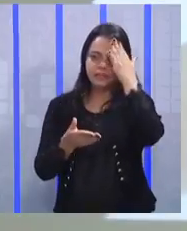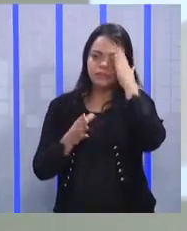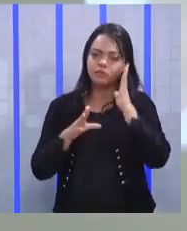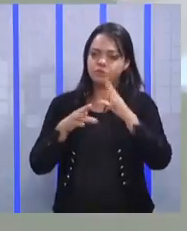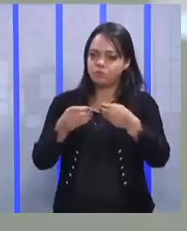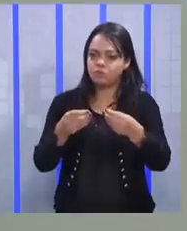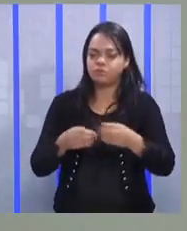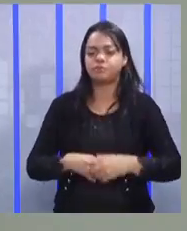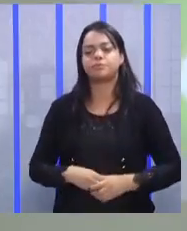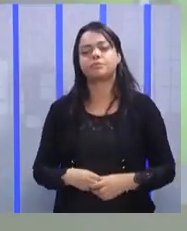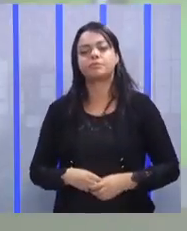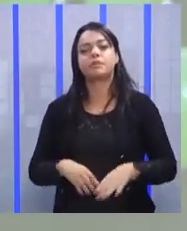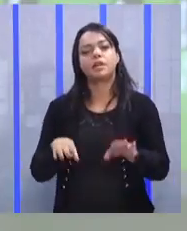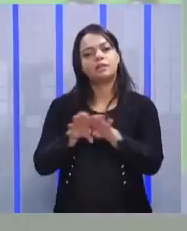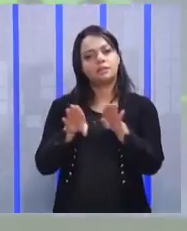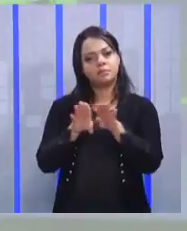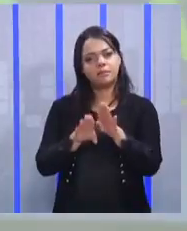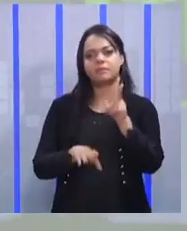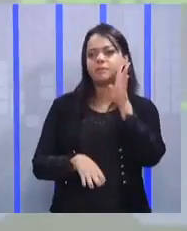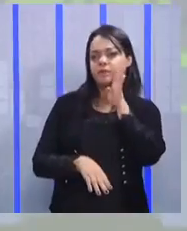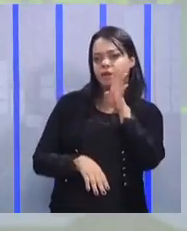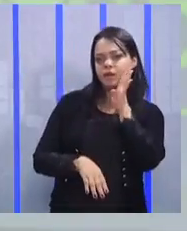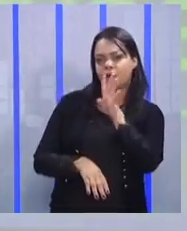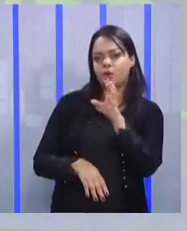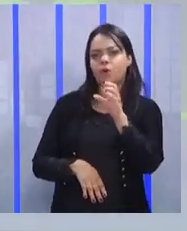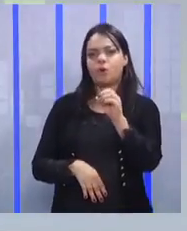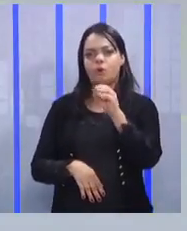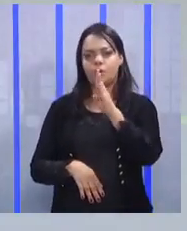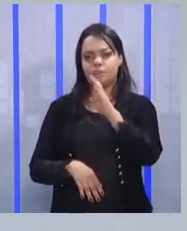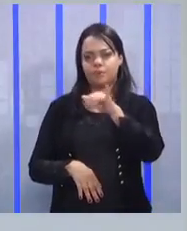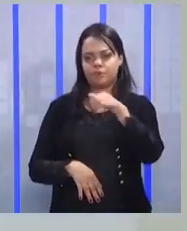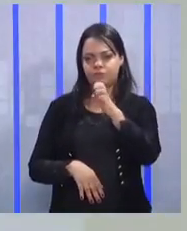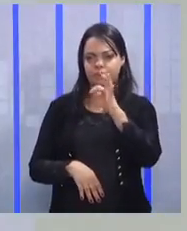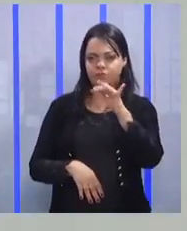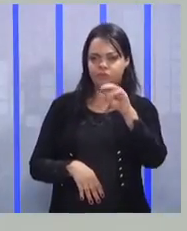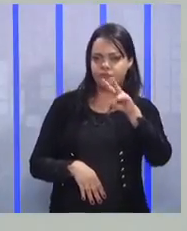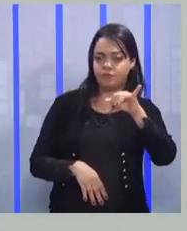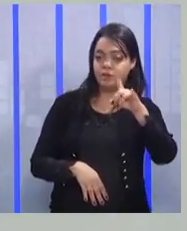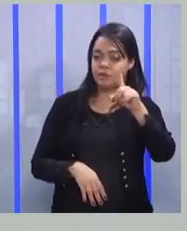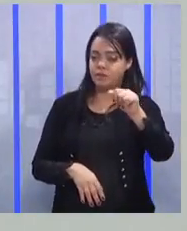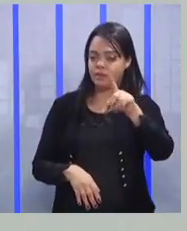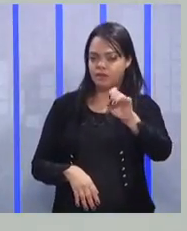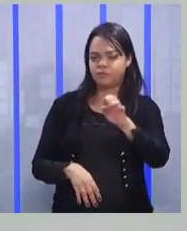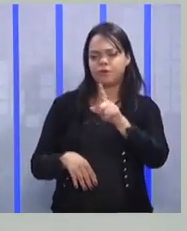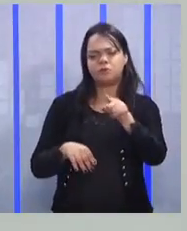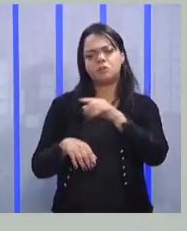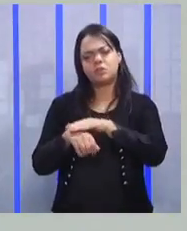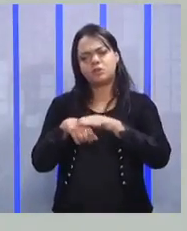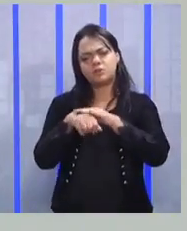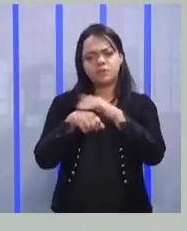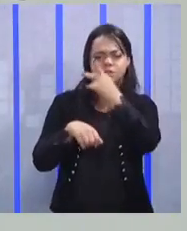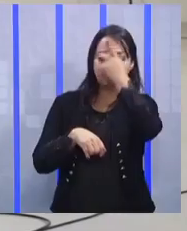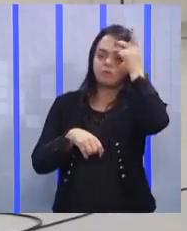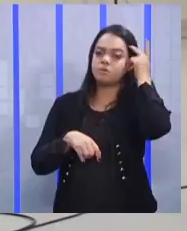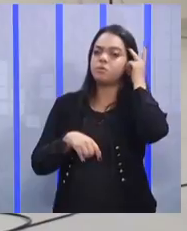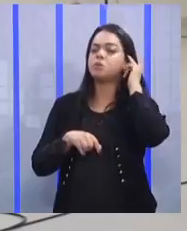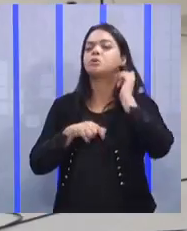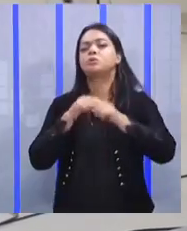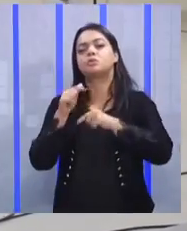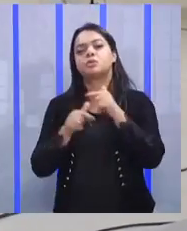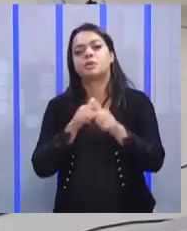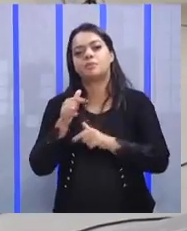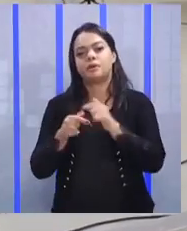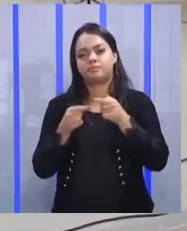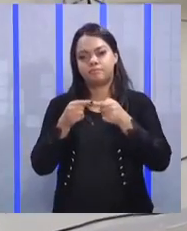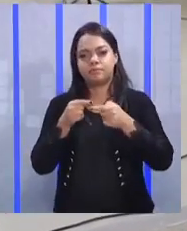Outra coisa que é legal, também em questão de objetividade. Na conversa que você vai ter com as pessoas no trabalho. A partir de